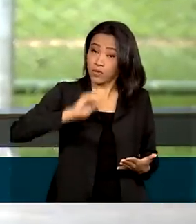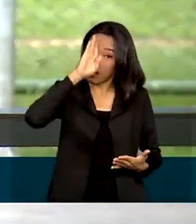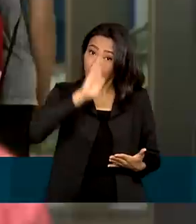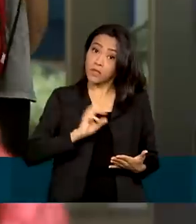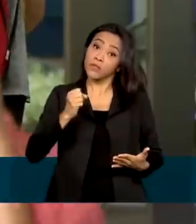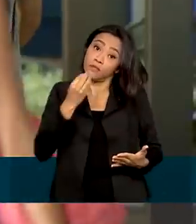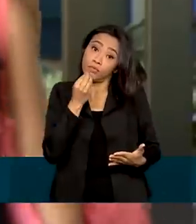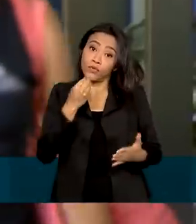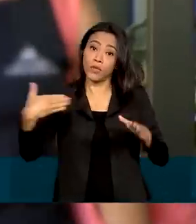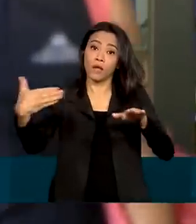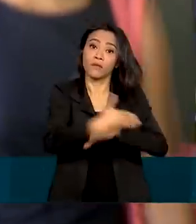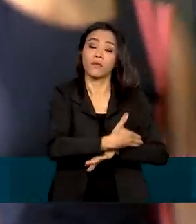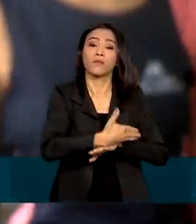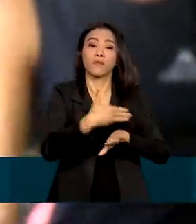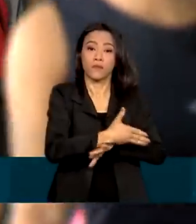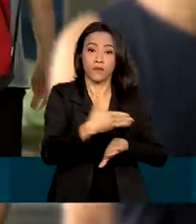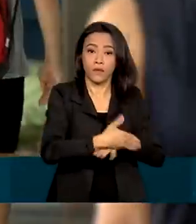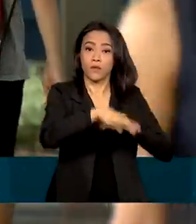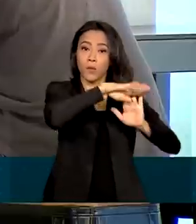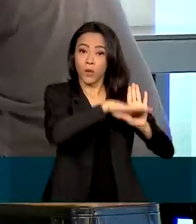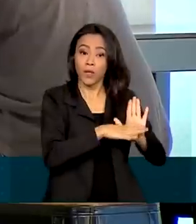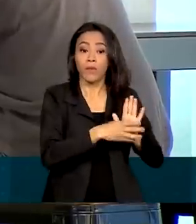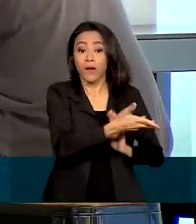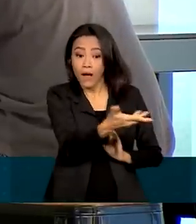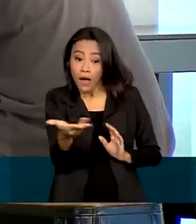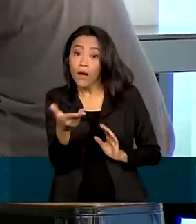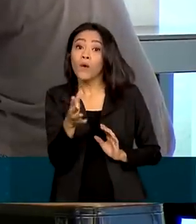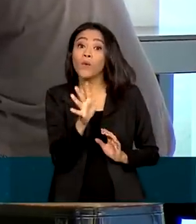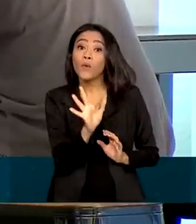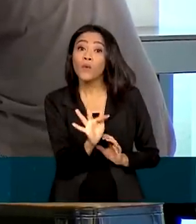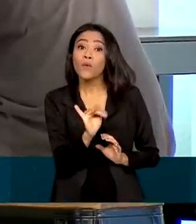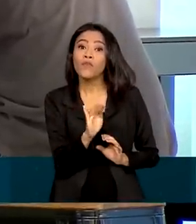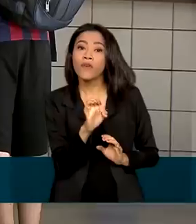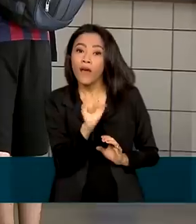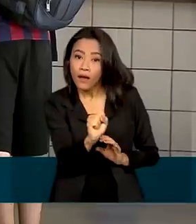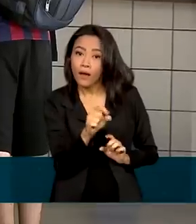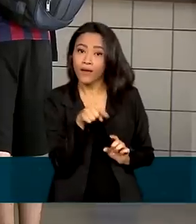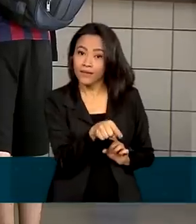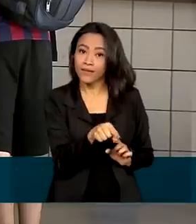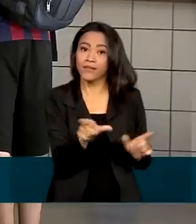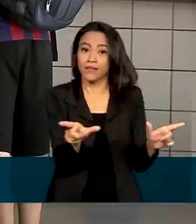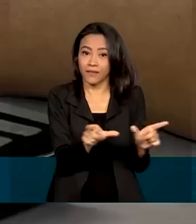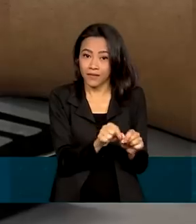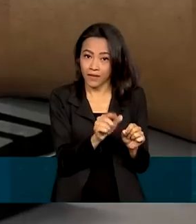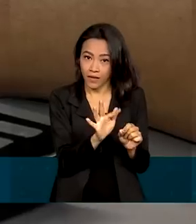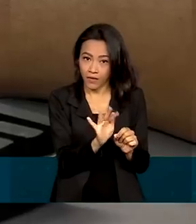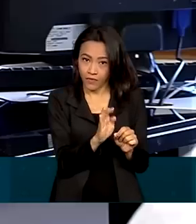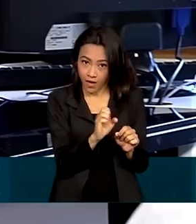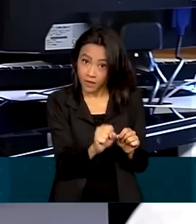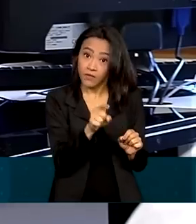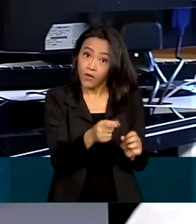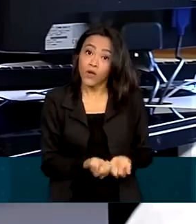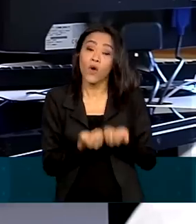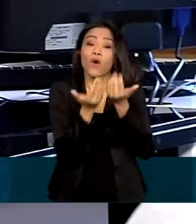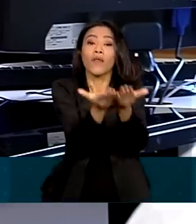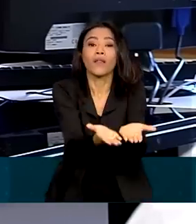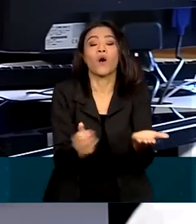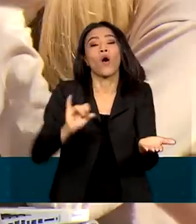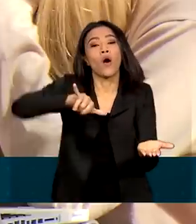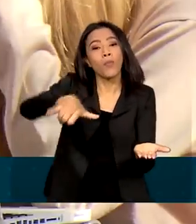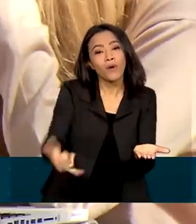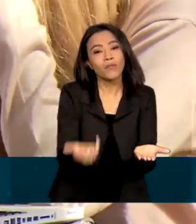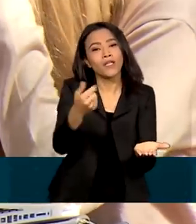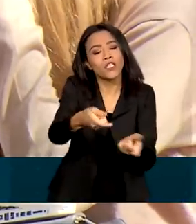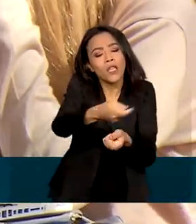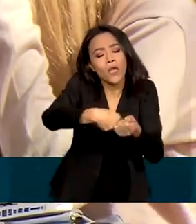acesso ao programa. E para os beneficiários do FIES, o Fundo de Financiamento Estudantil foi concedida a oportunidade de